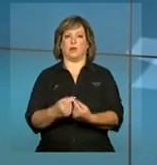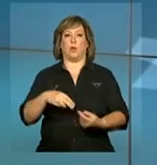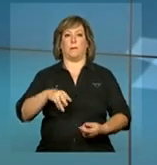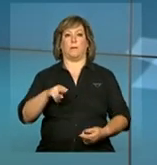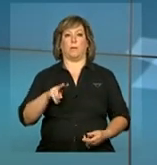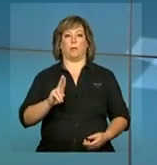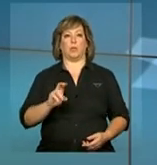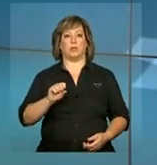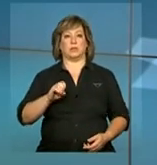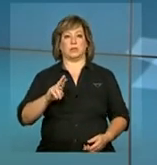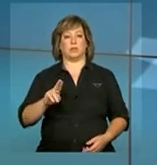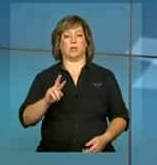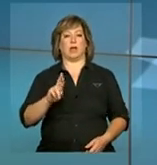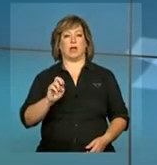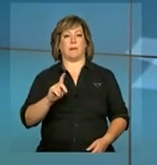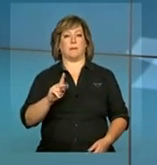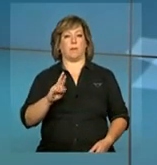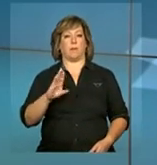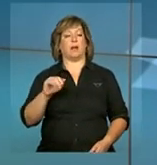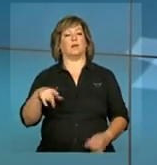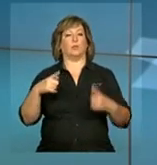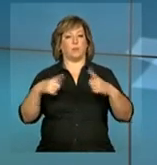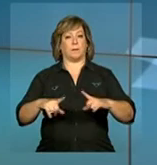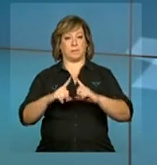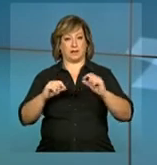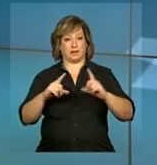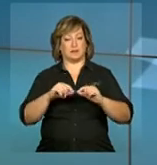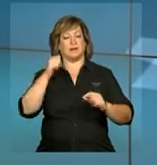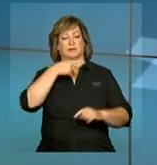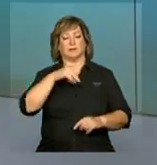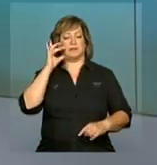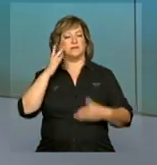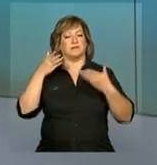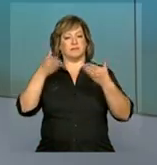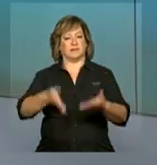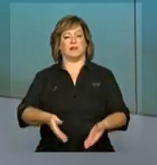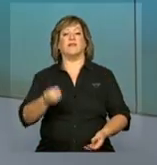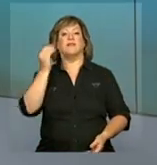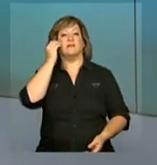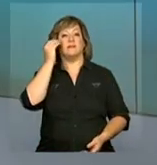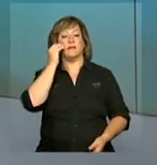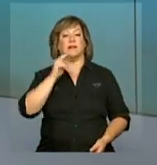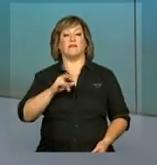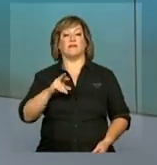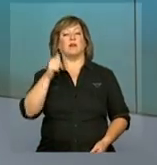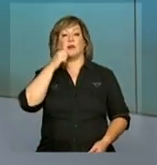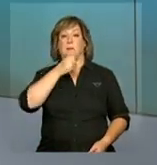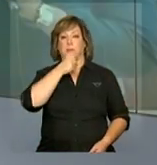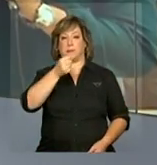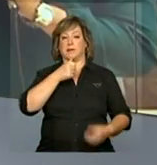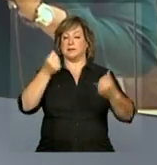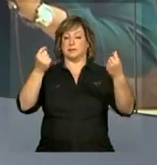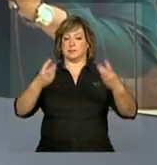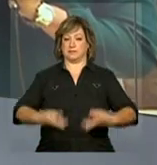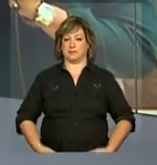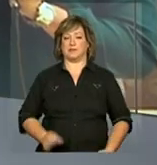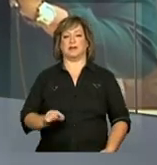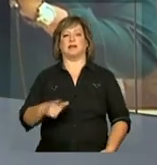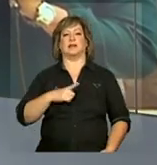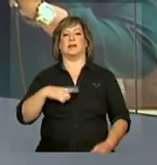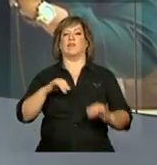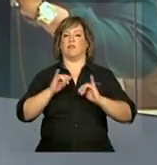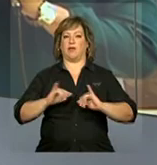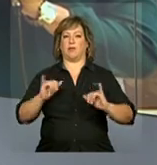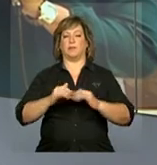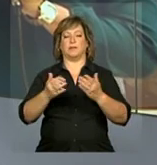República em Brasília, com a participação da presidenta Dilma Rousseff. Vamos voltar ao vivo com a repórter Daniela Almeida, que tem as